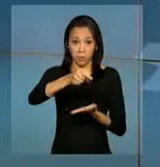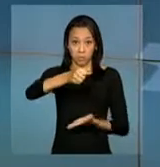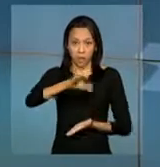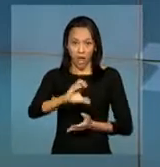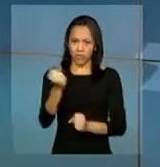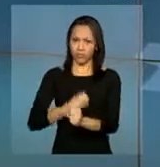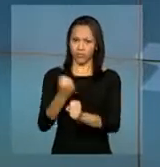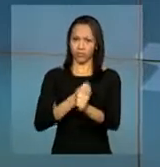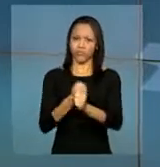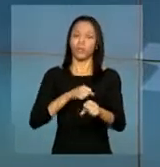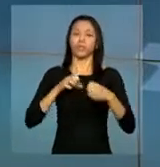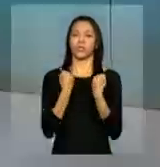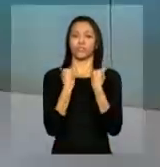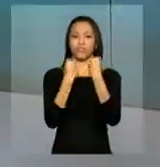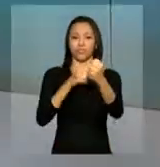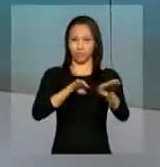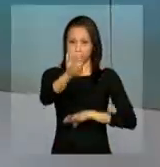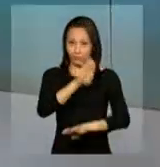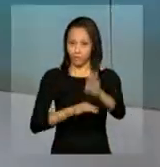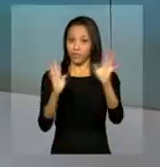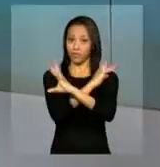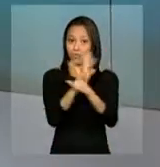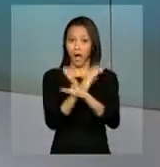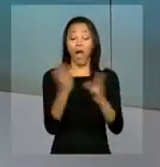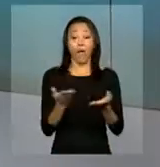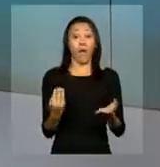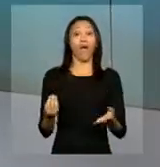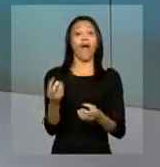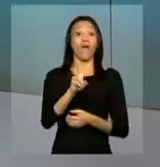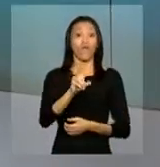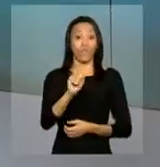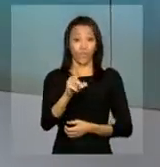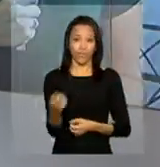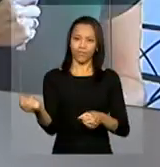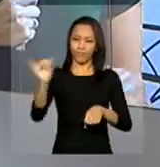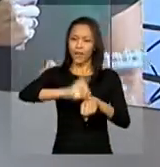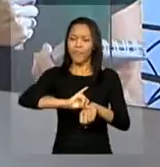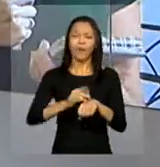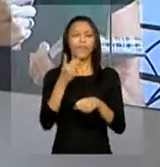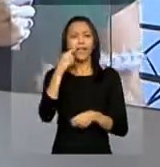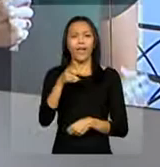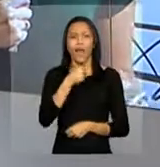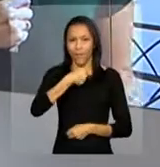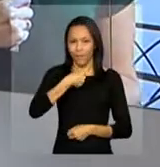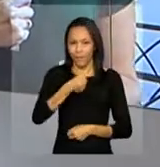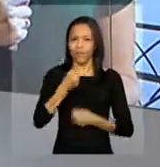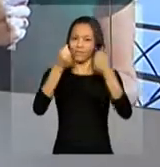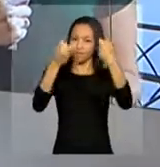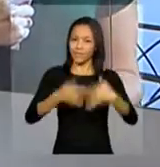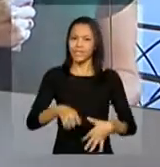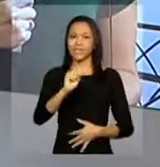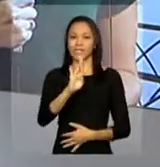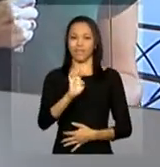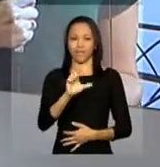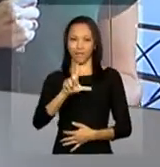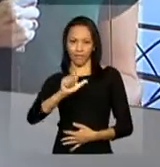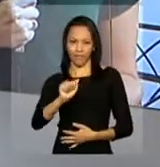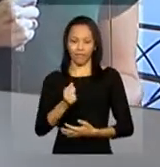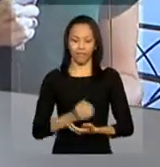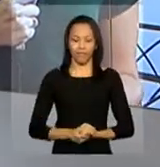obras de mobilidade urbana. Vamos ao vivo a capital mineira. Lá está a repórter Isabela Azevedo. Bom dia, Isabela.